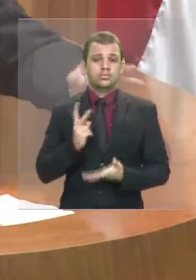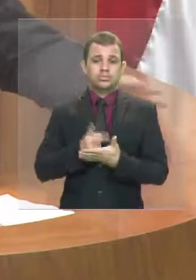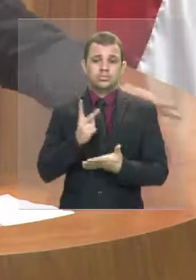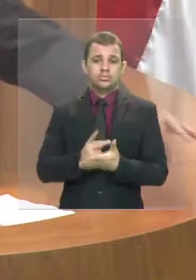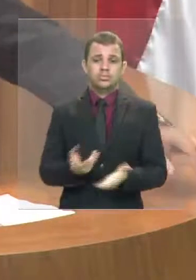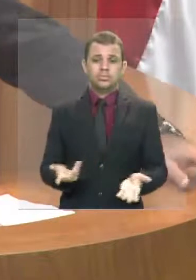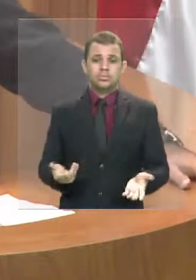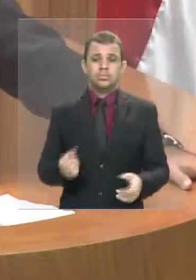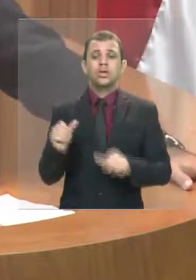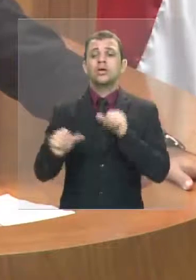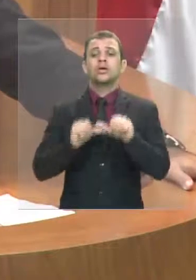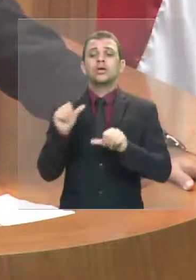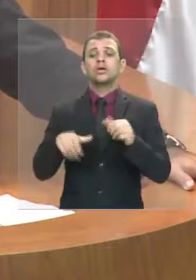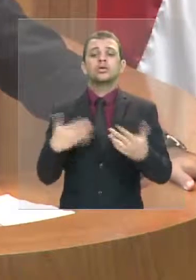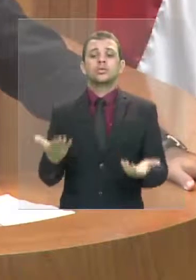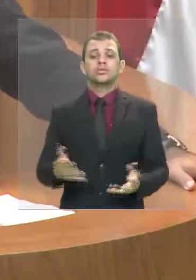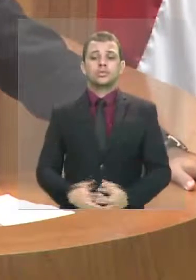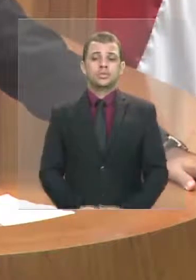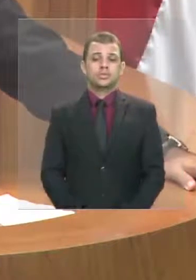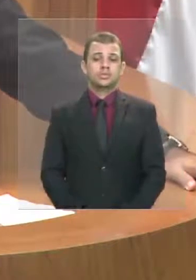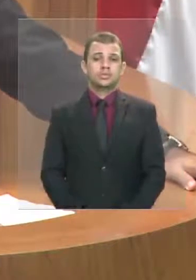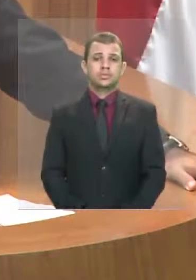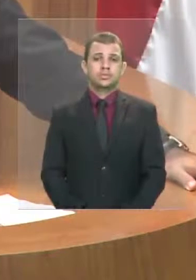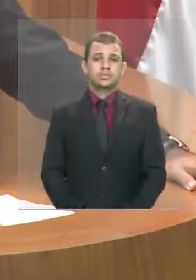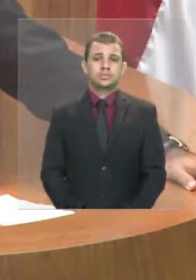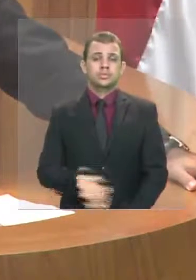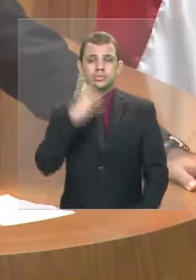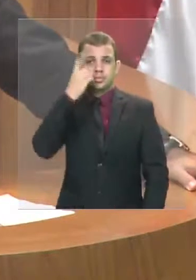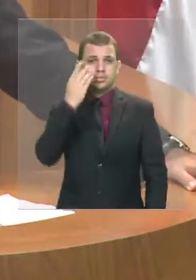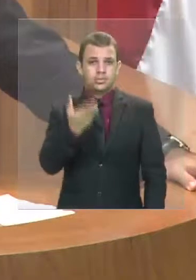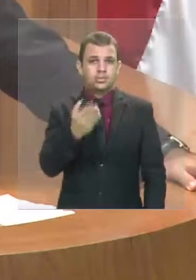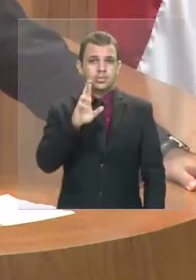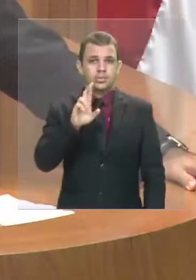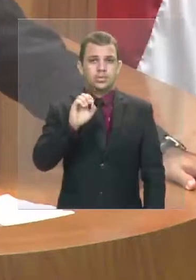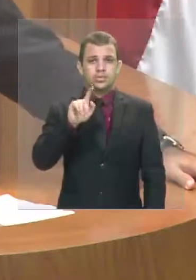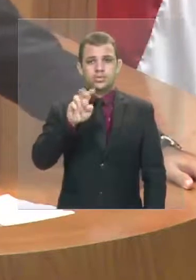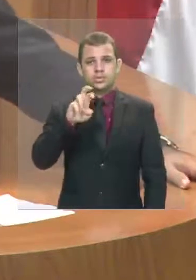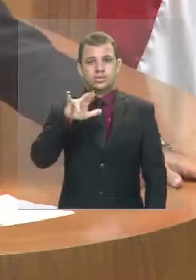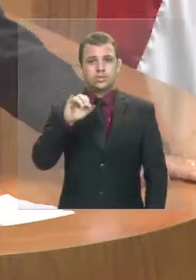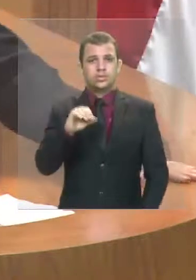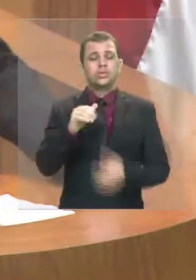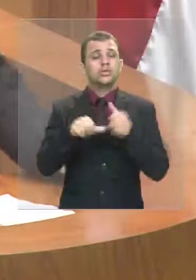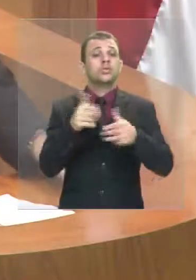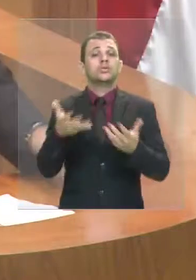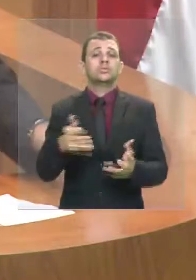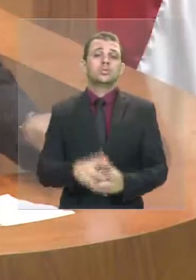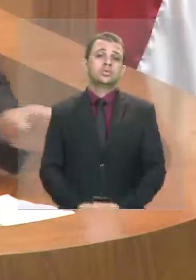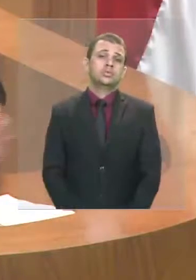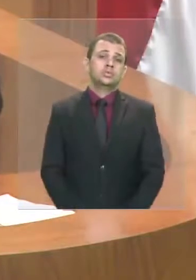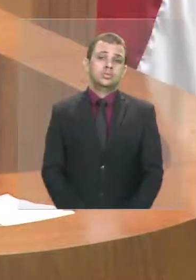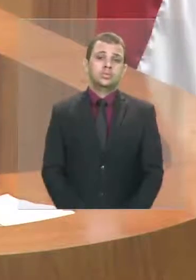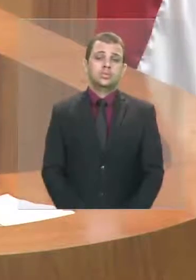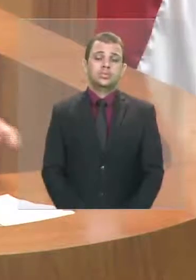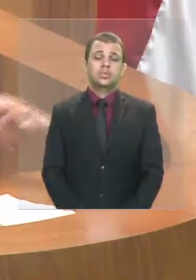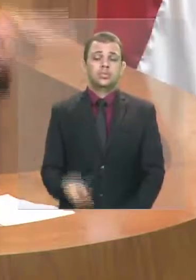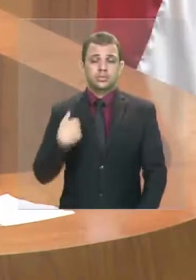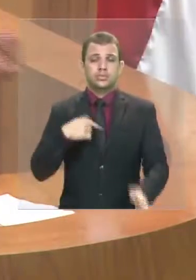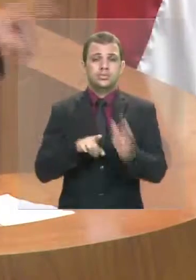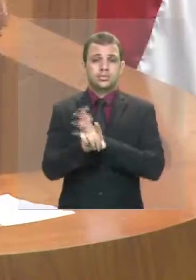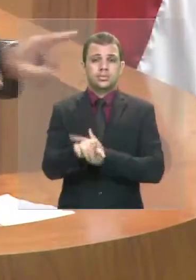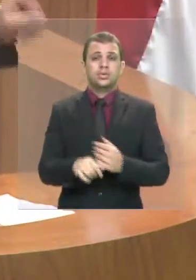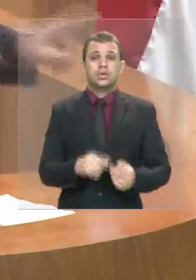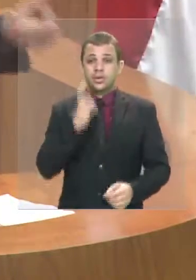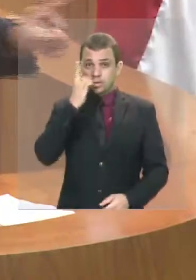onde está a mudança, deputado Rogério Cafeteira? Esse é é o questionamento. O deputado Otelino tem que